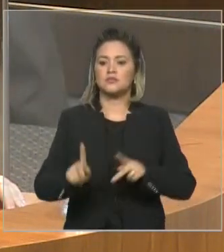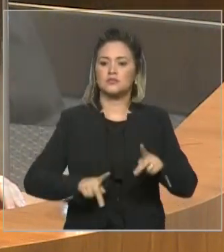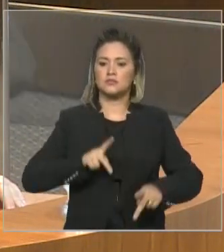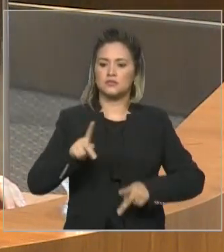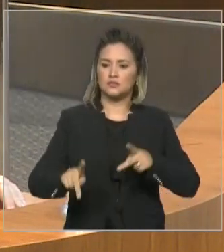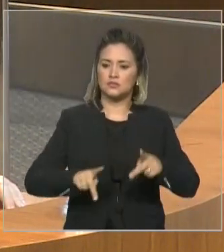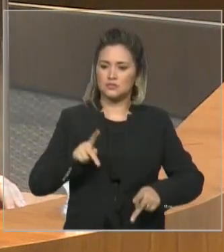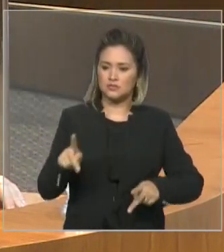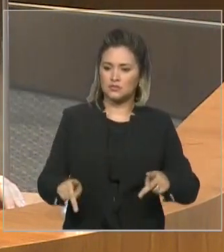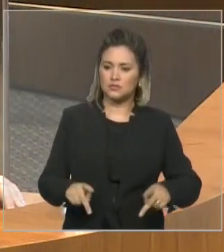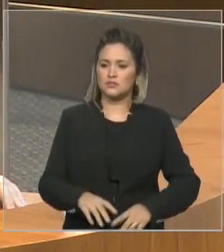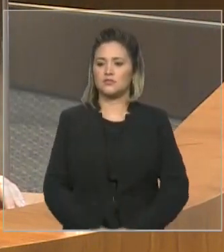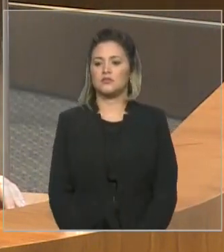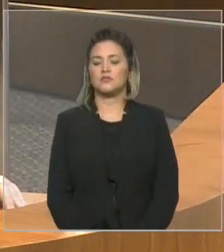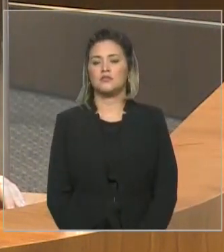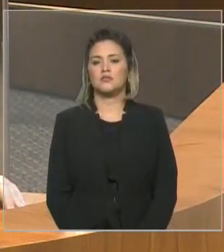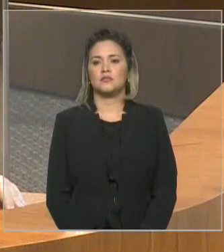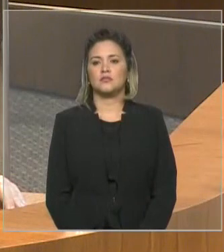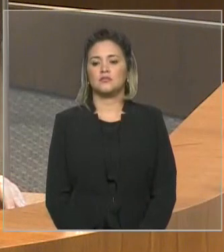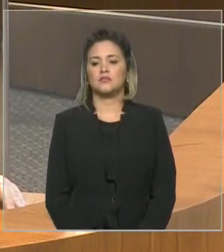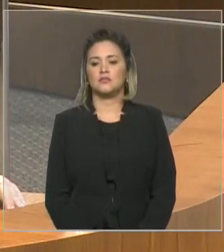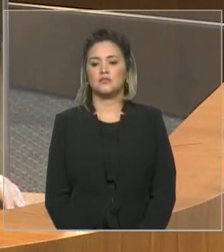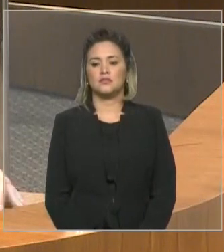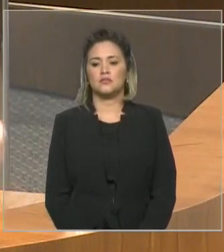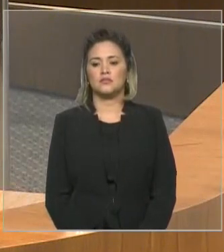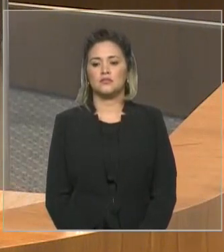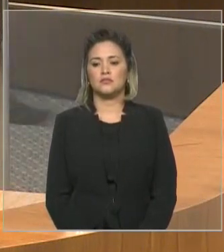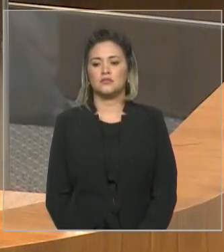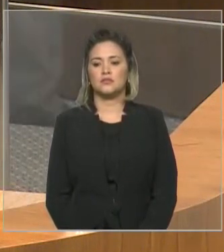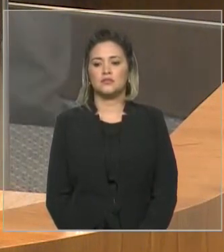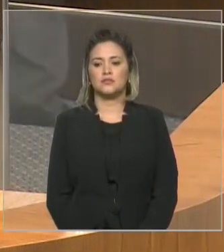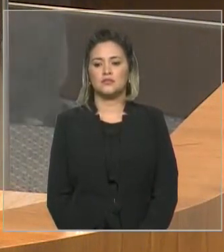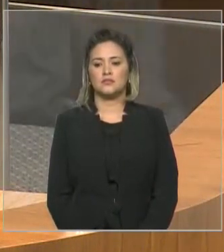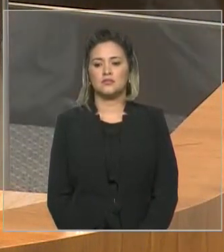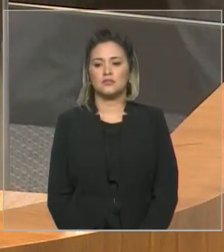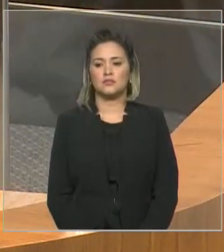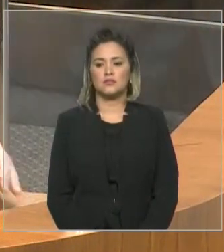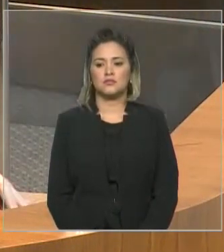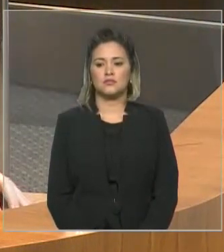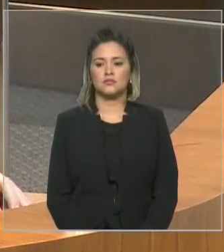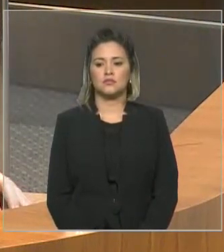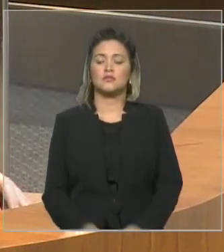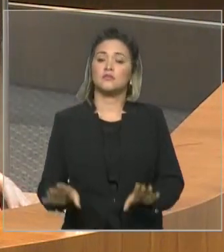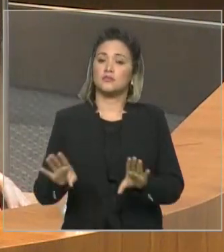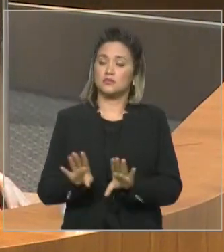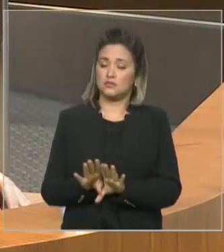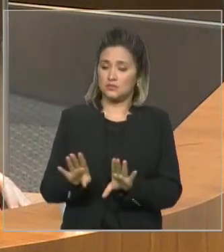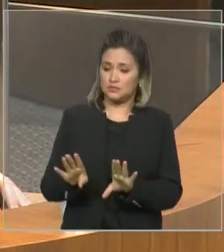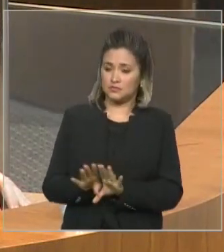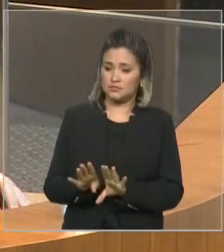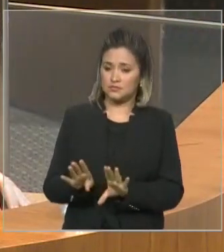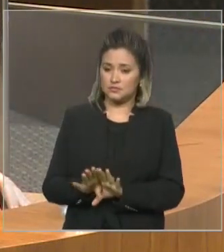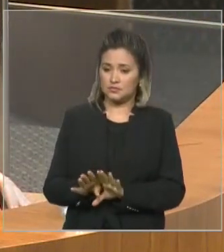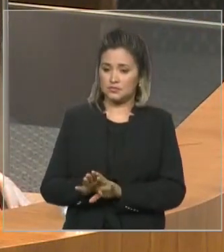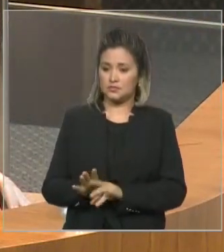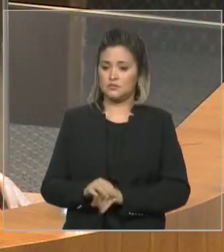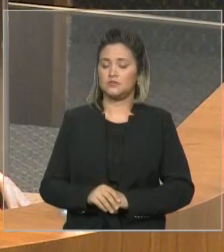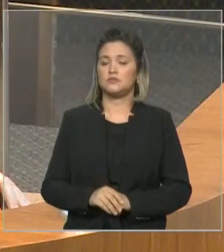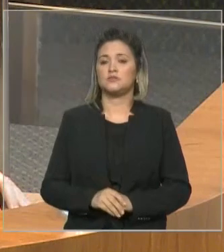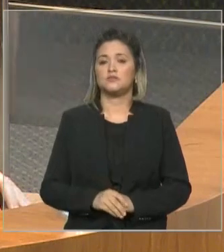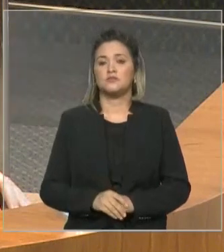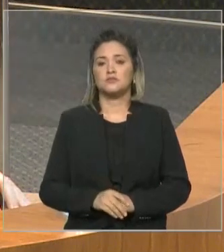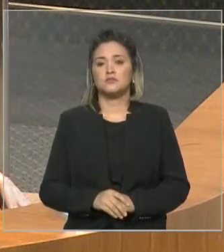do nosso povo. E, ao mesmo tempo, deputado Neto, que tenha a oportunidade de